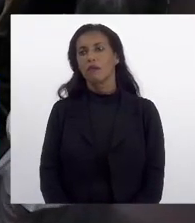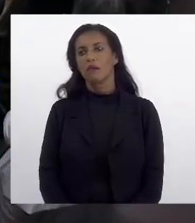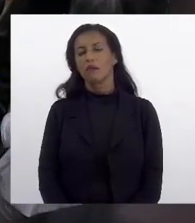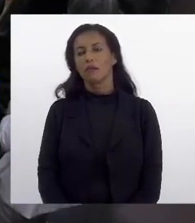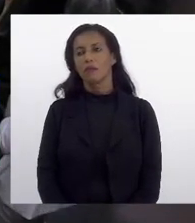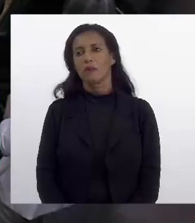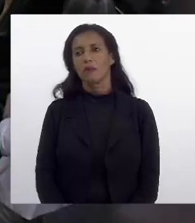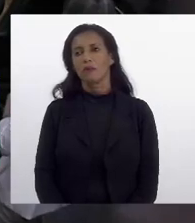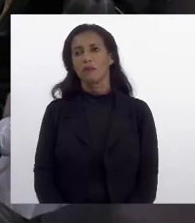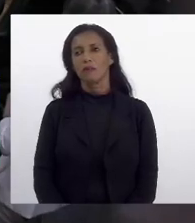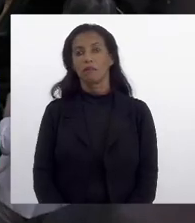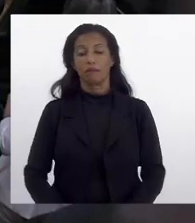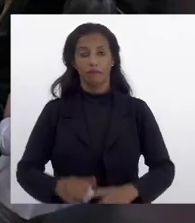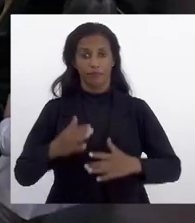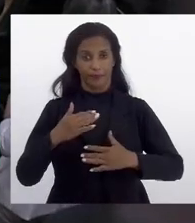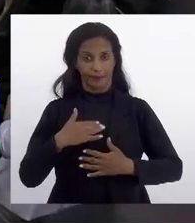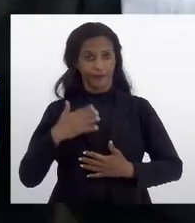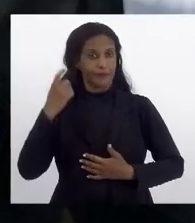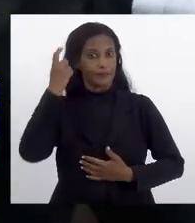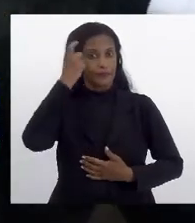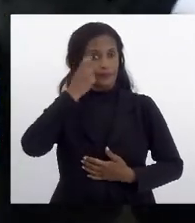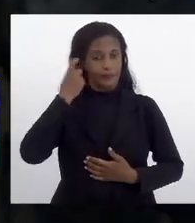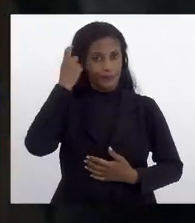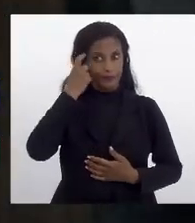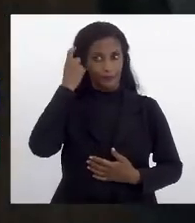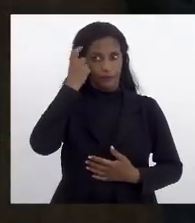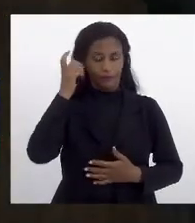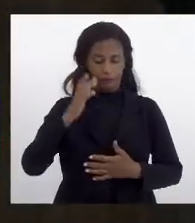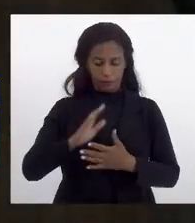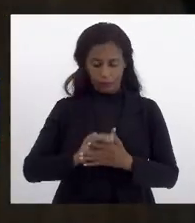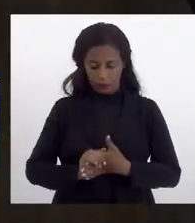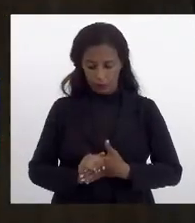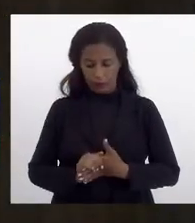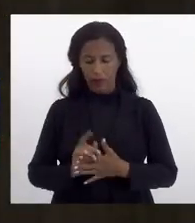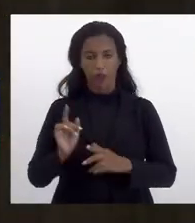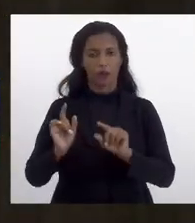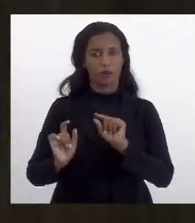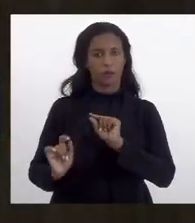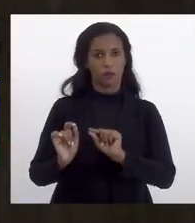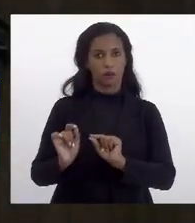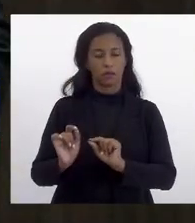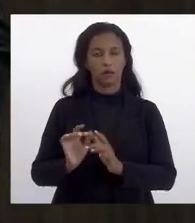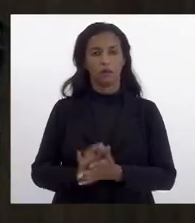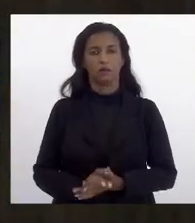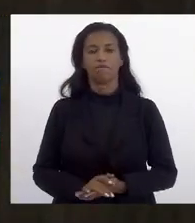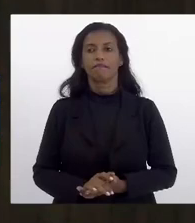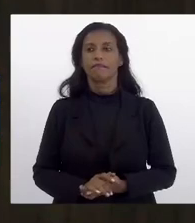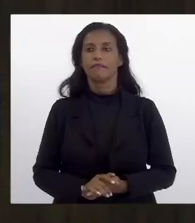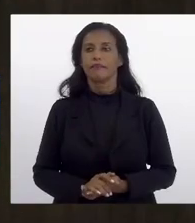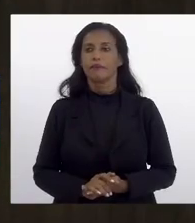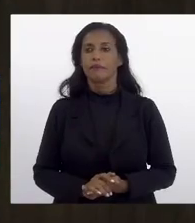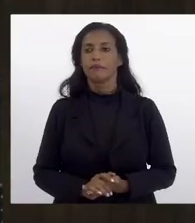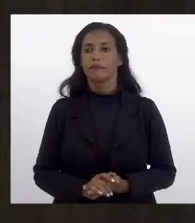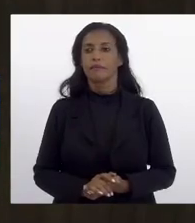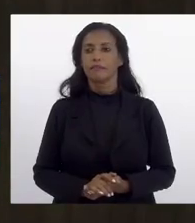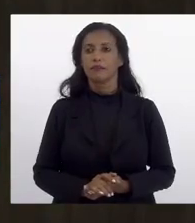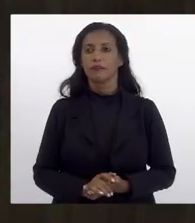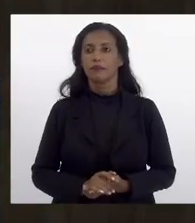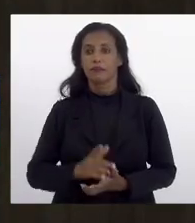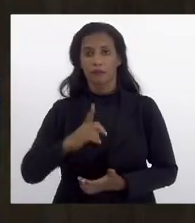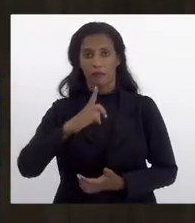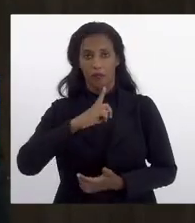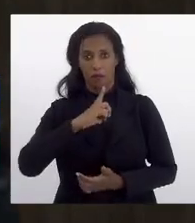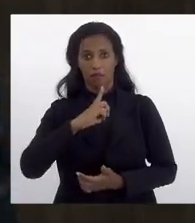A minha preocupação, qual é a questão? A minha preocupação é a seguinte. Eu tenho